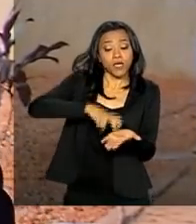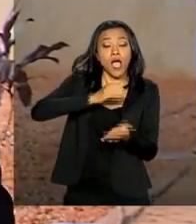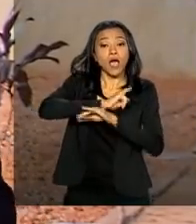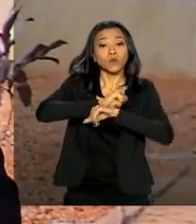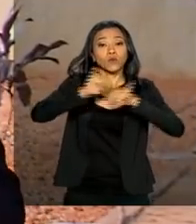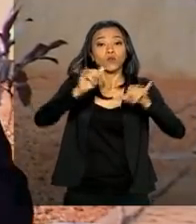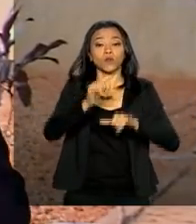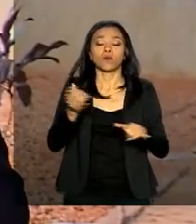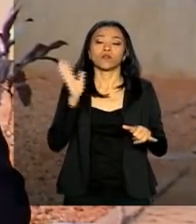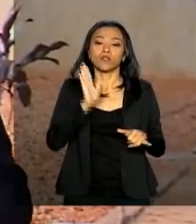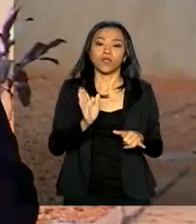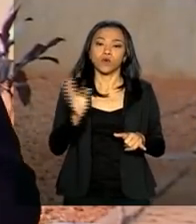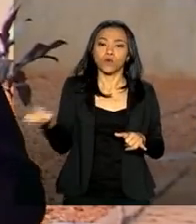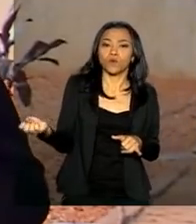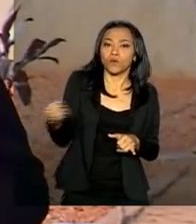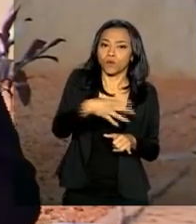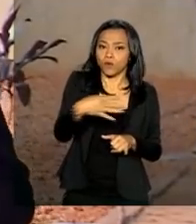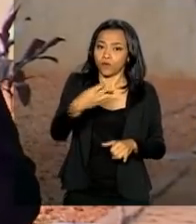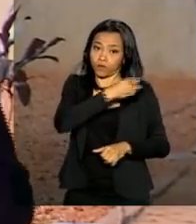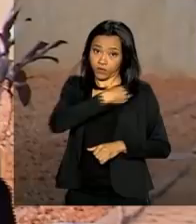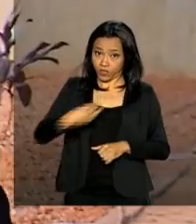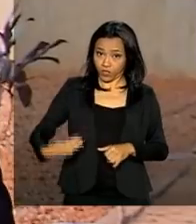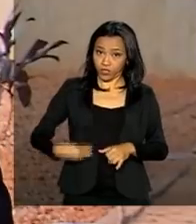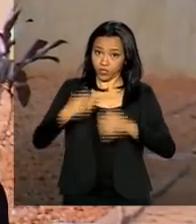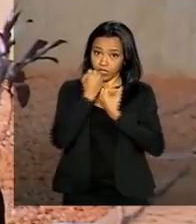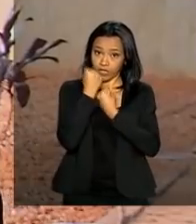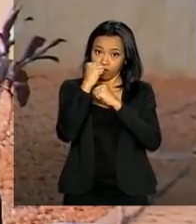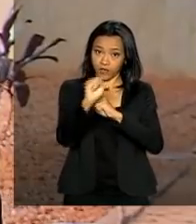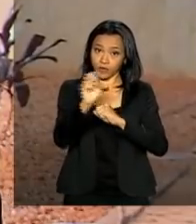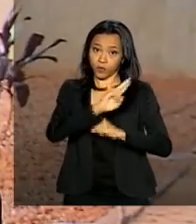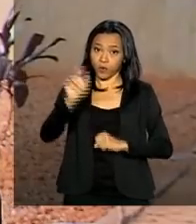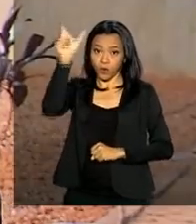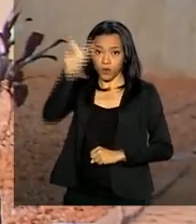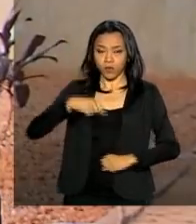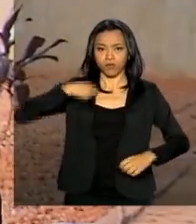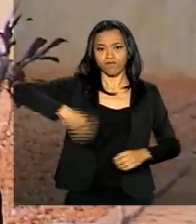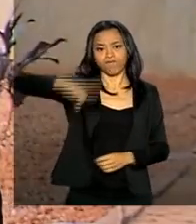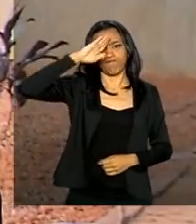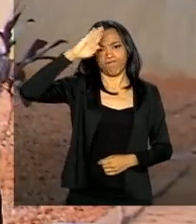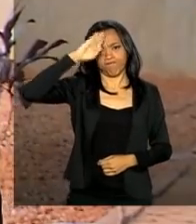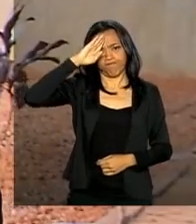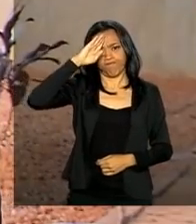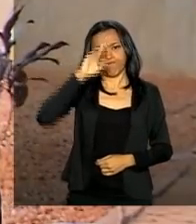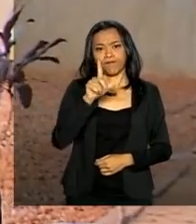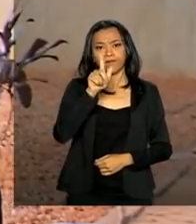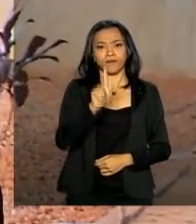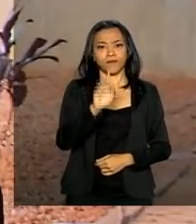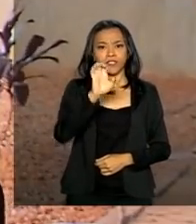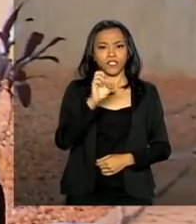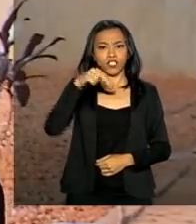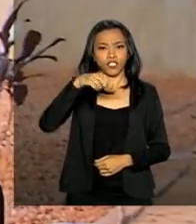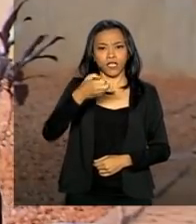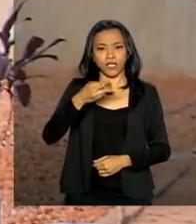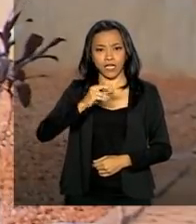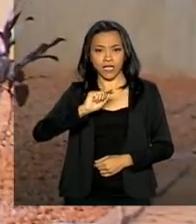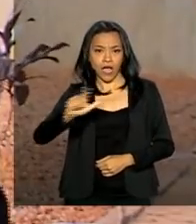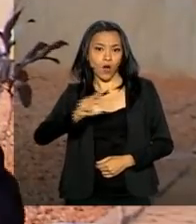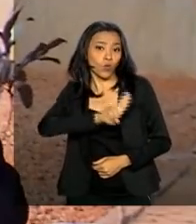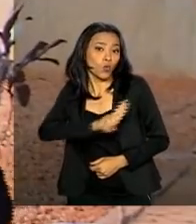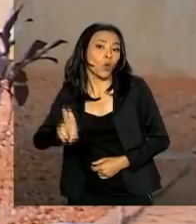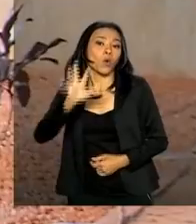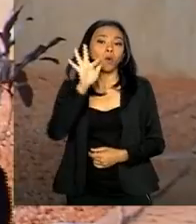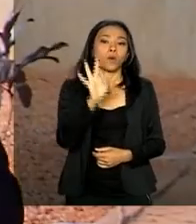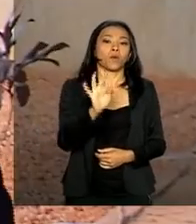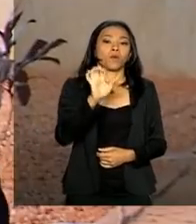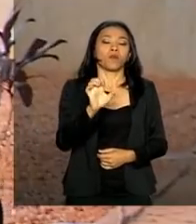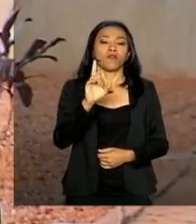nome do futuro ministro da Defesa. Será o general da Reserva, Fernando Azevedo e